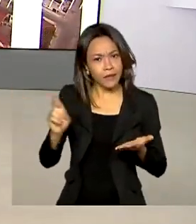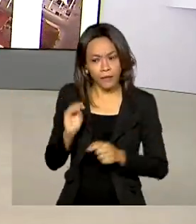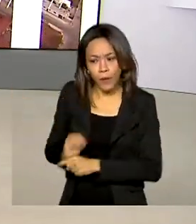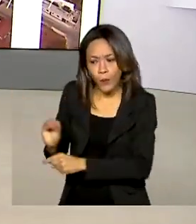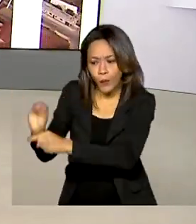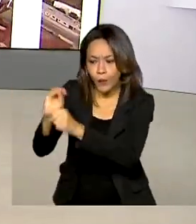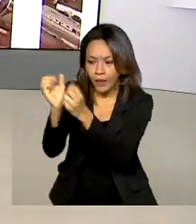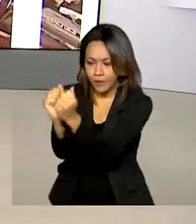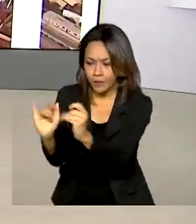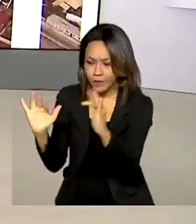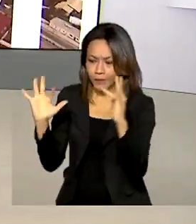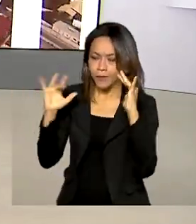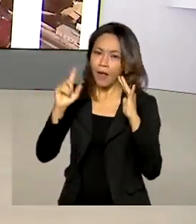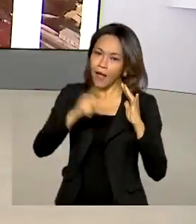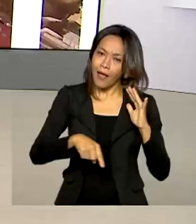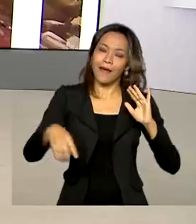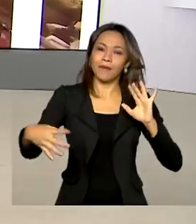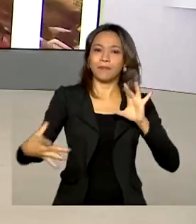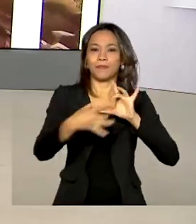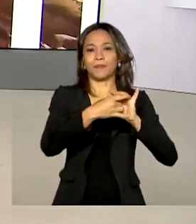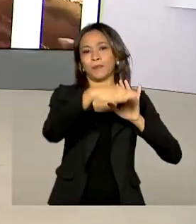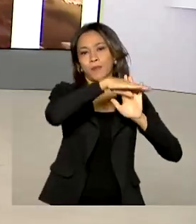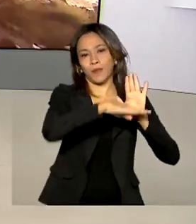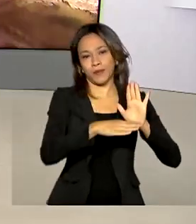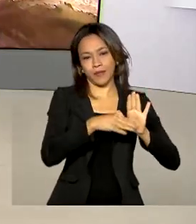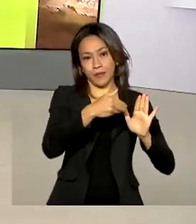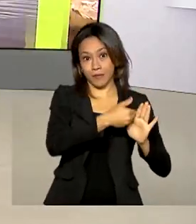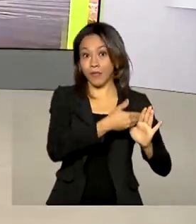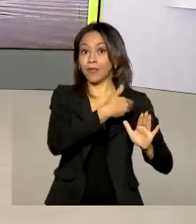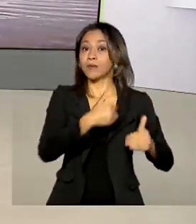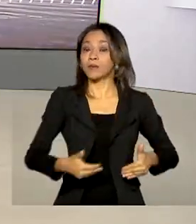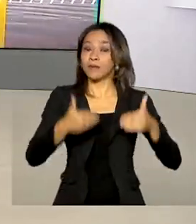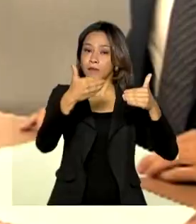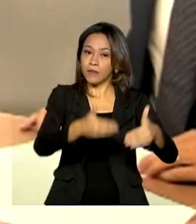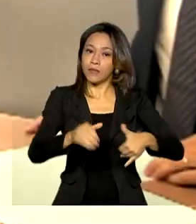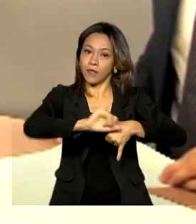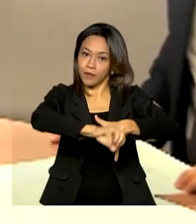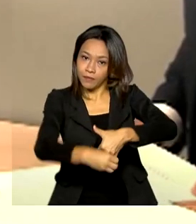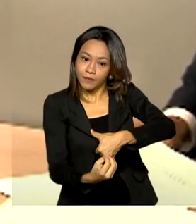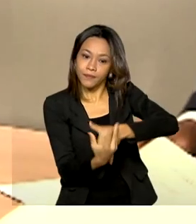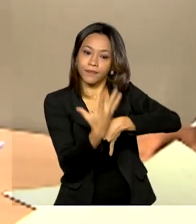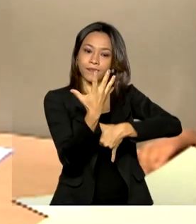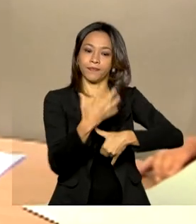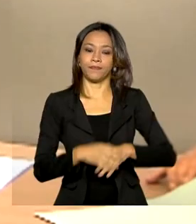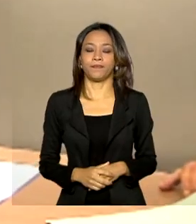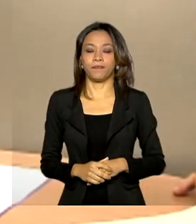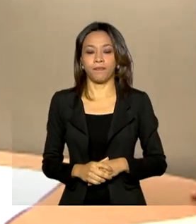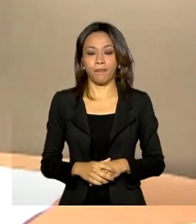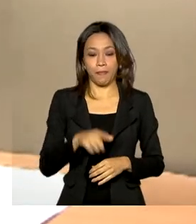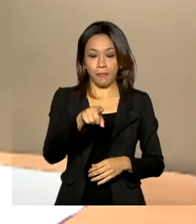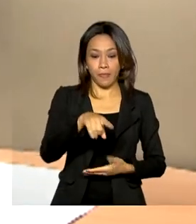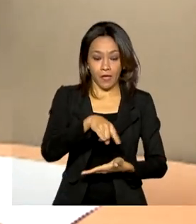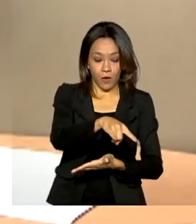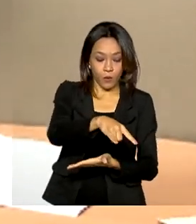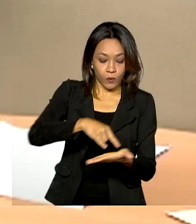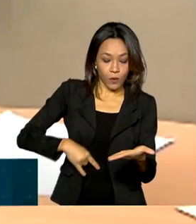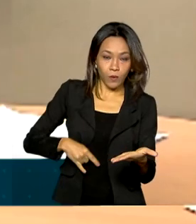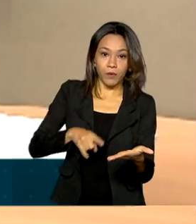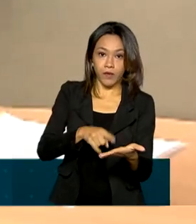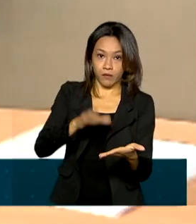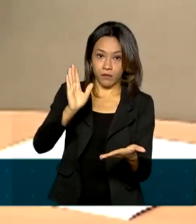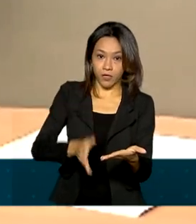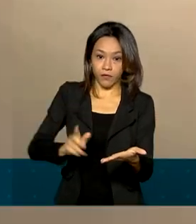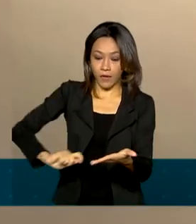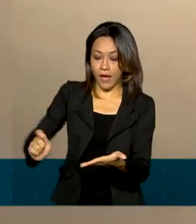iniciativa faz parte do programa Adote um Parque do Ministério do Meio Ambiente. O protocolo para adoção da área foi